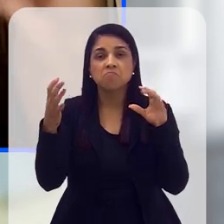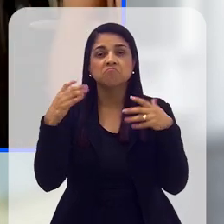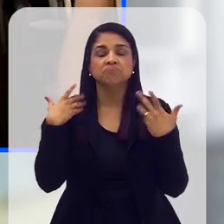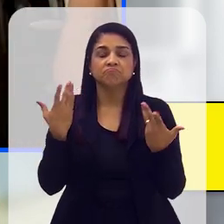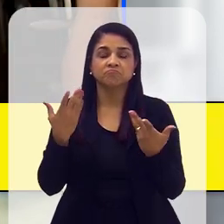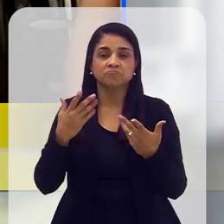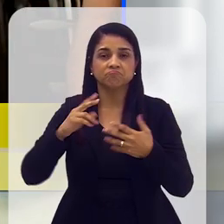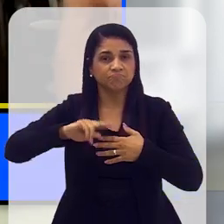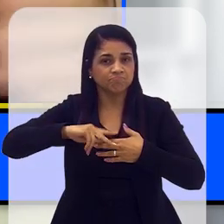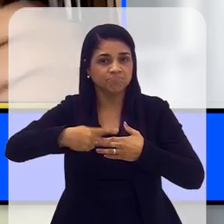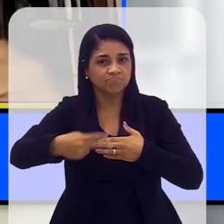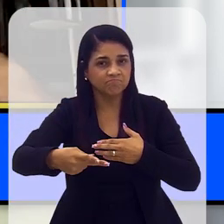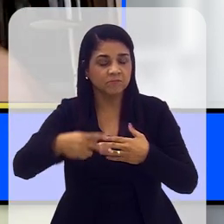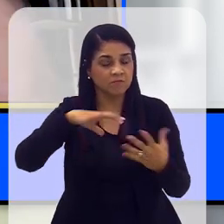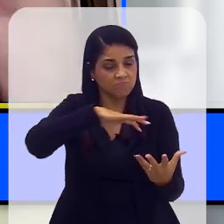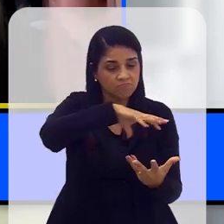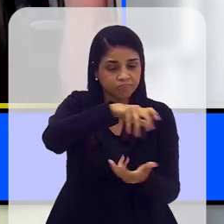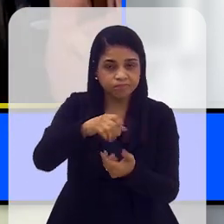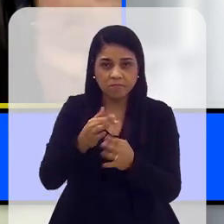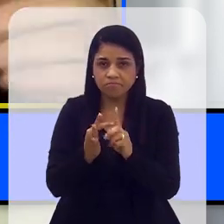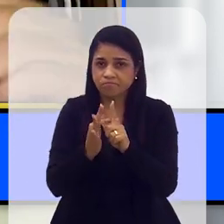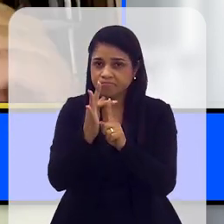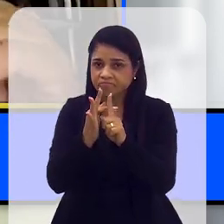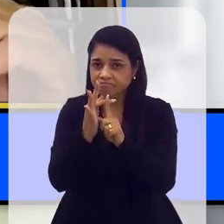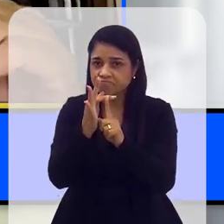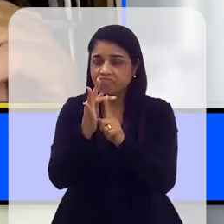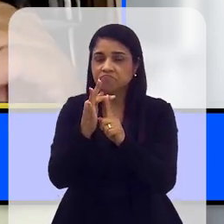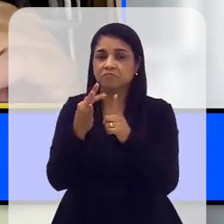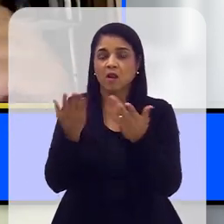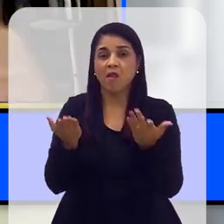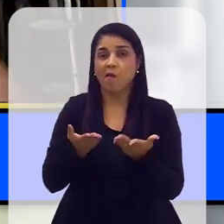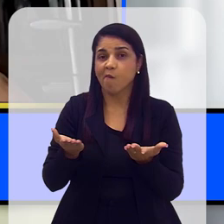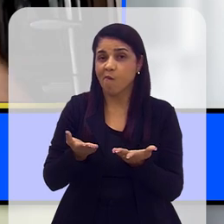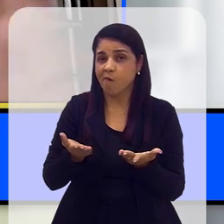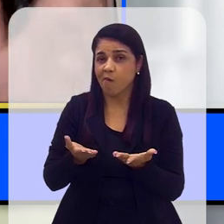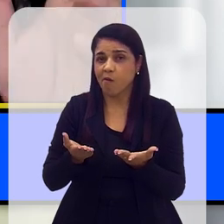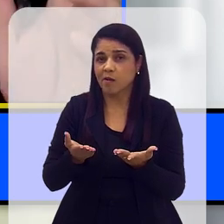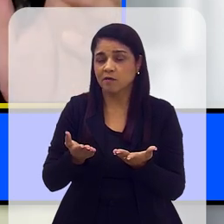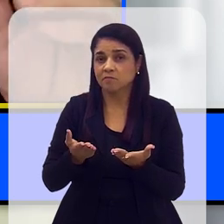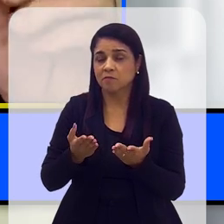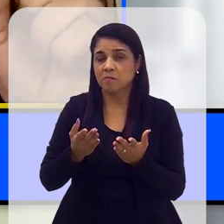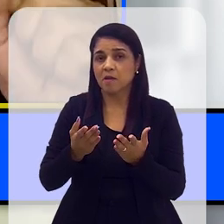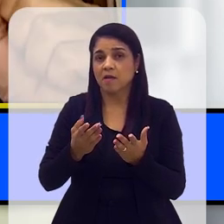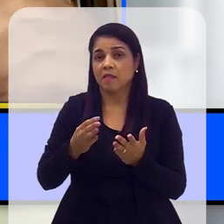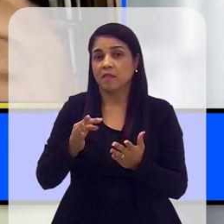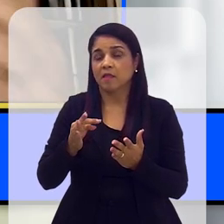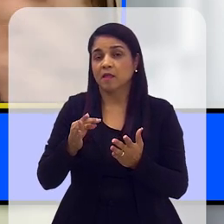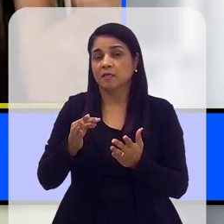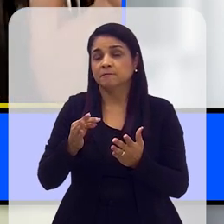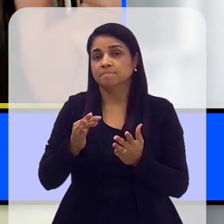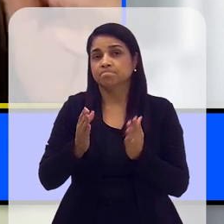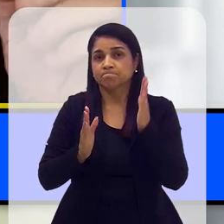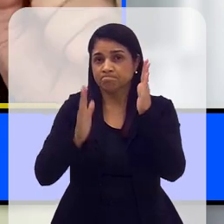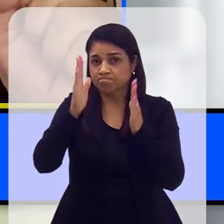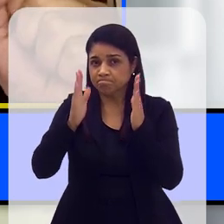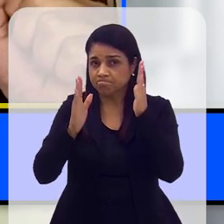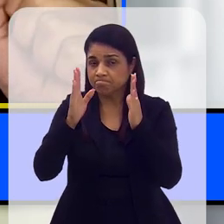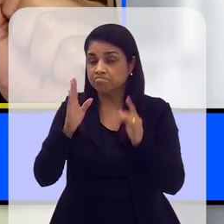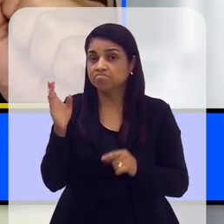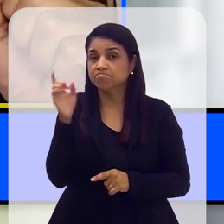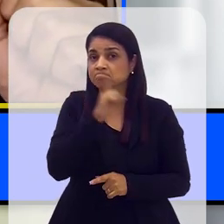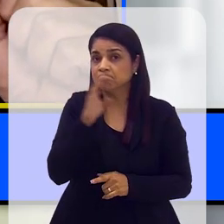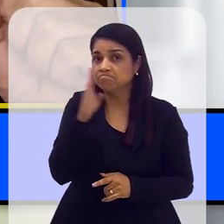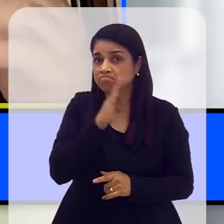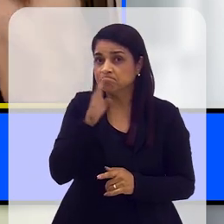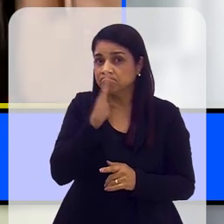hoje já se chama emergência climática, evolução global. Nós estamos caminhando agora para uma taxa de